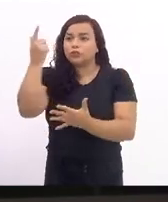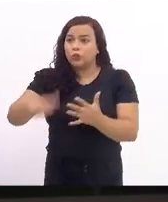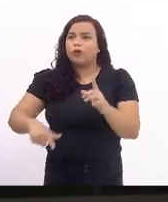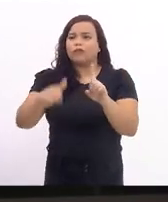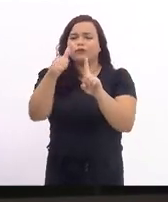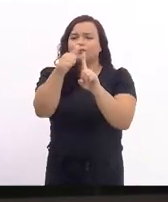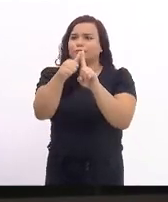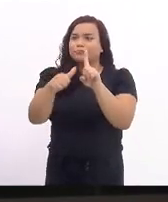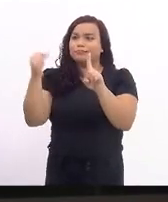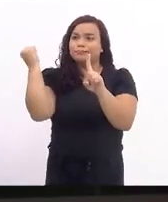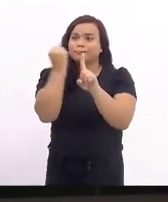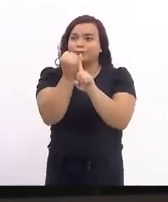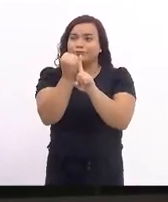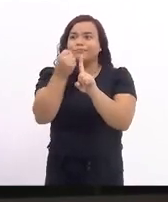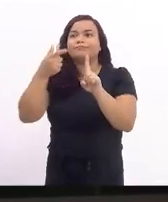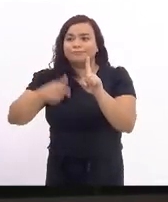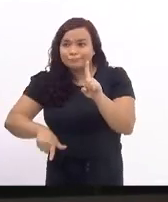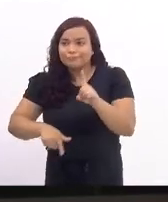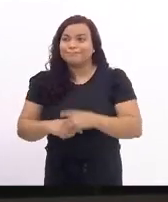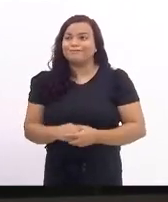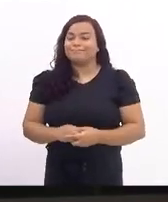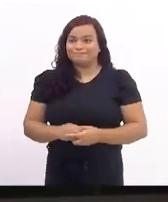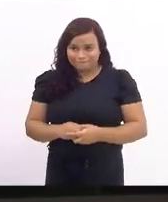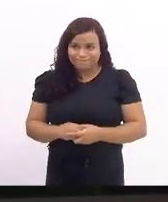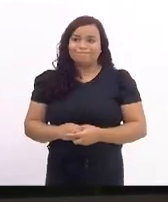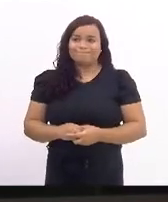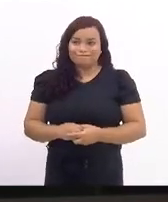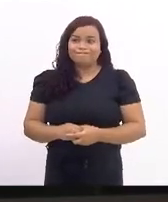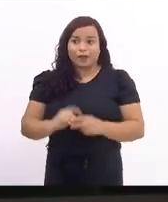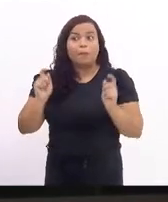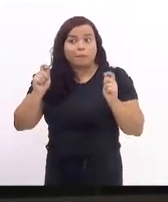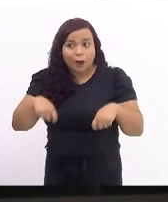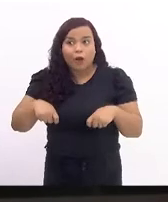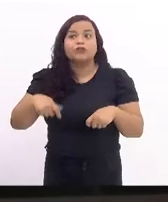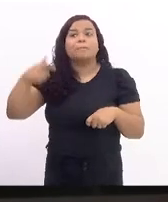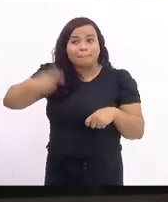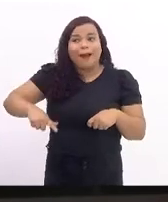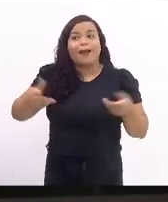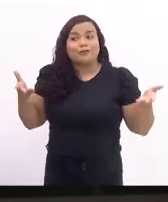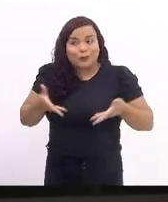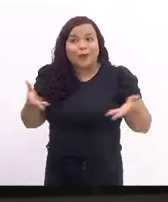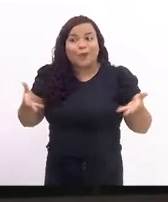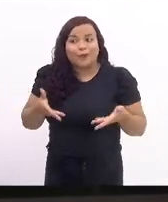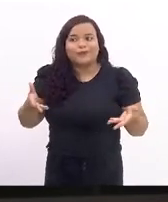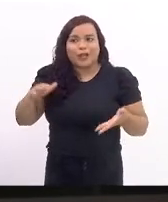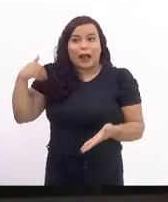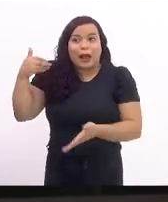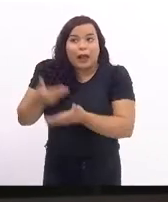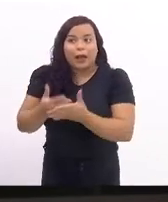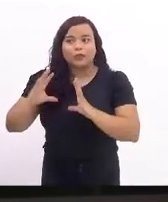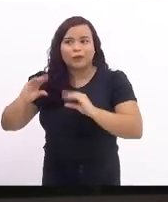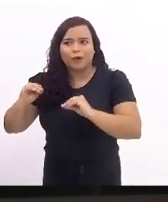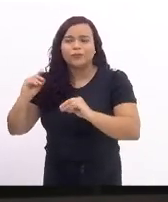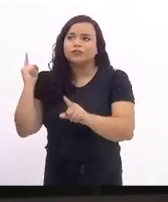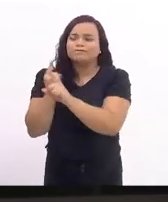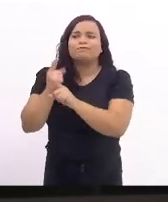infelizmente, provavelmente, não deve ser o único no dia de hoje, se nós formos terminar o dia e